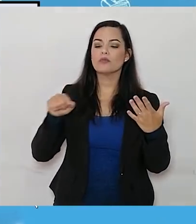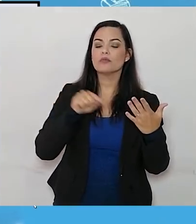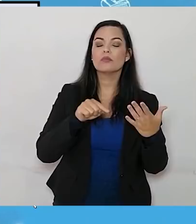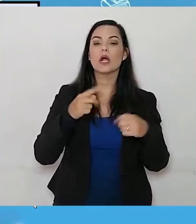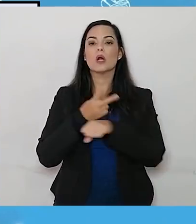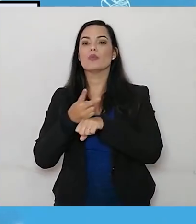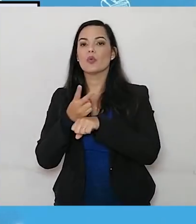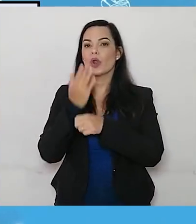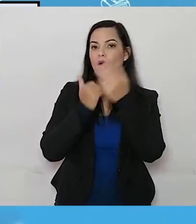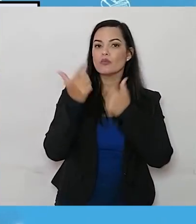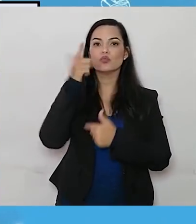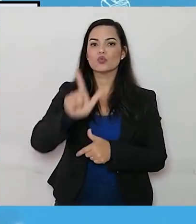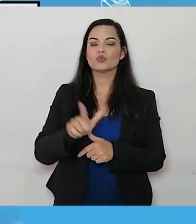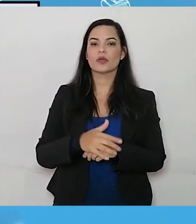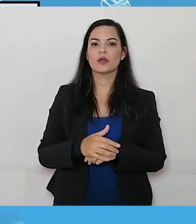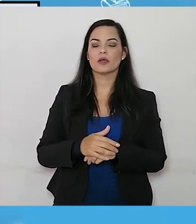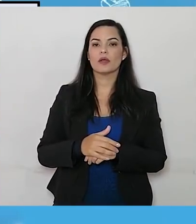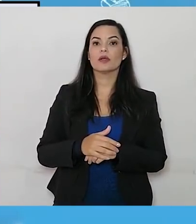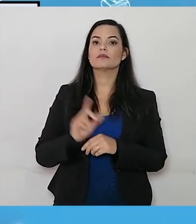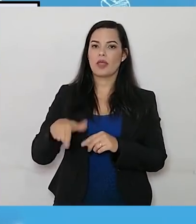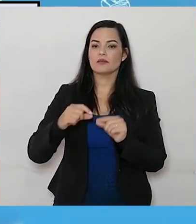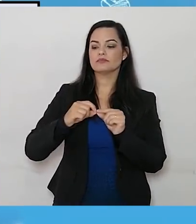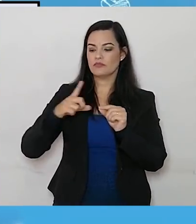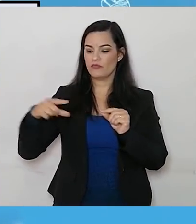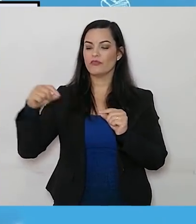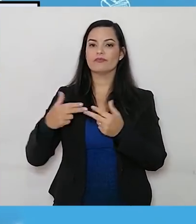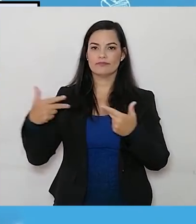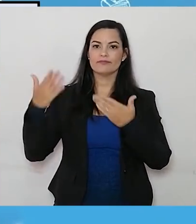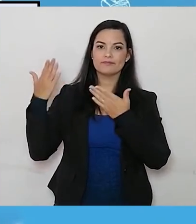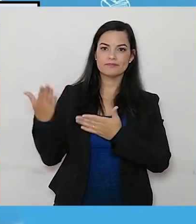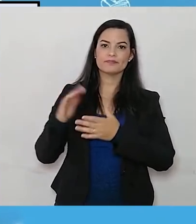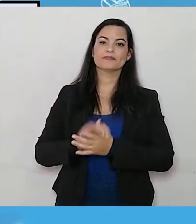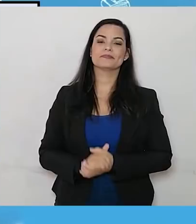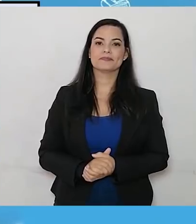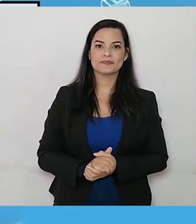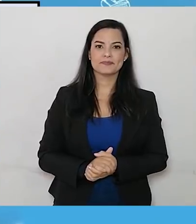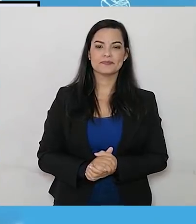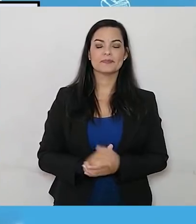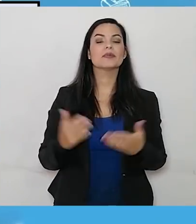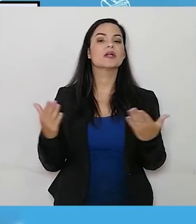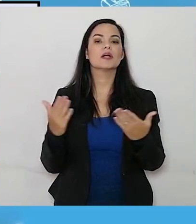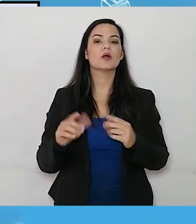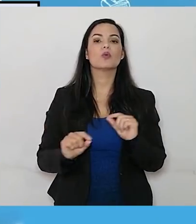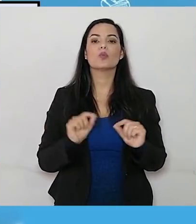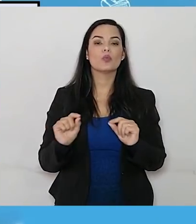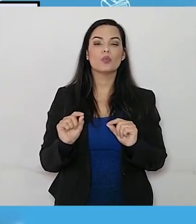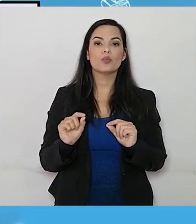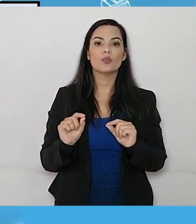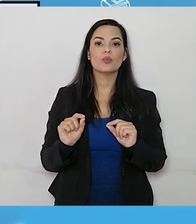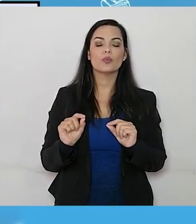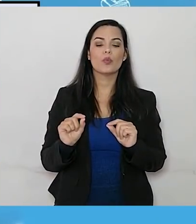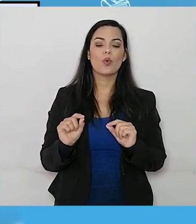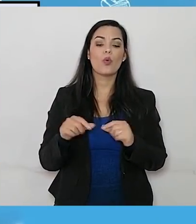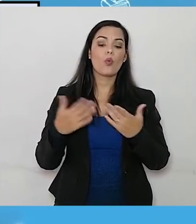As folhas. Muito bem! Vamos colocar as folhas aqui. E agora, quem vai se